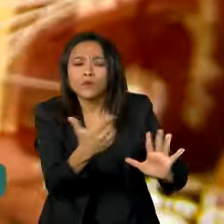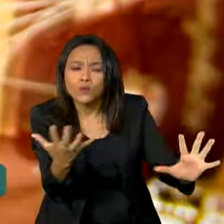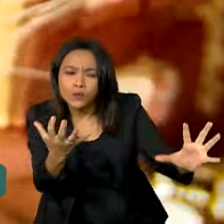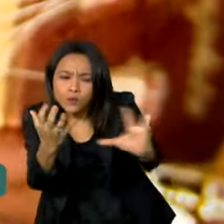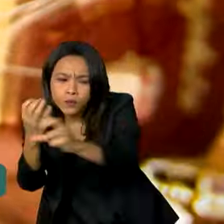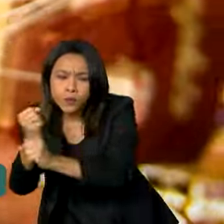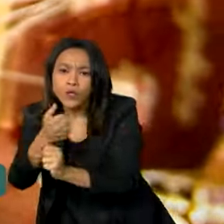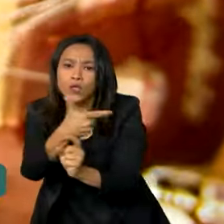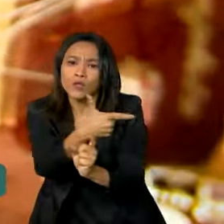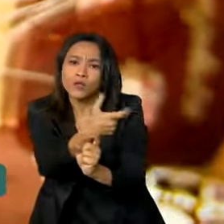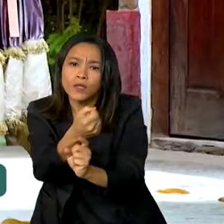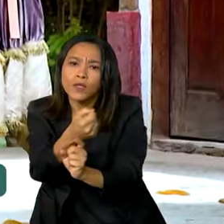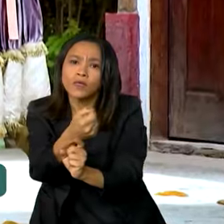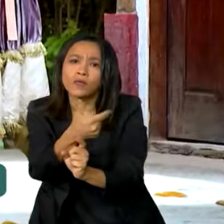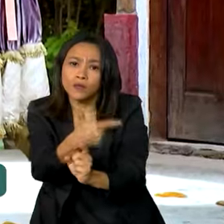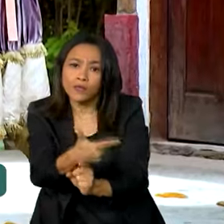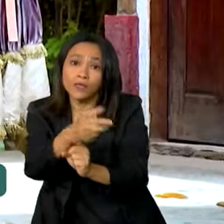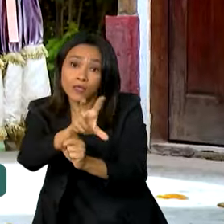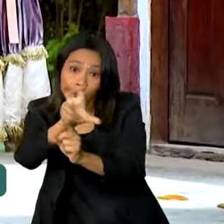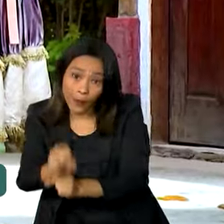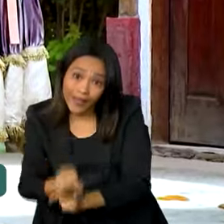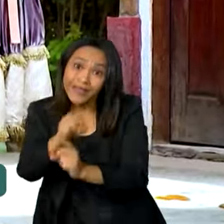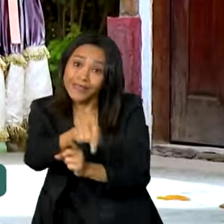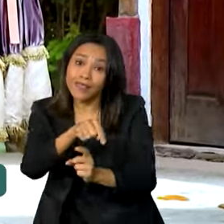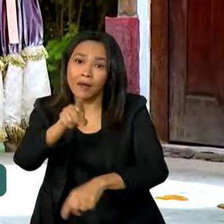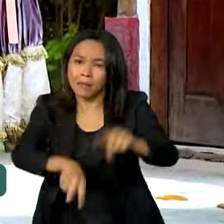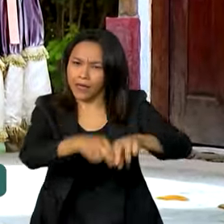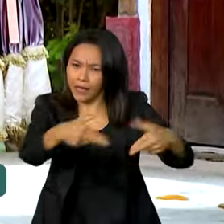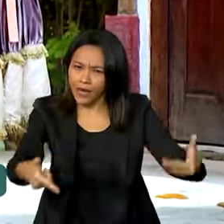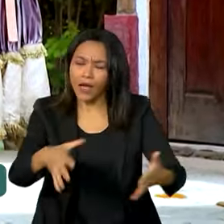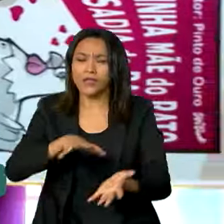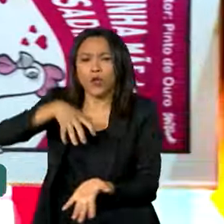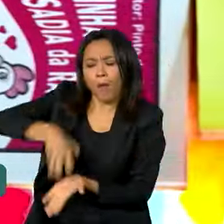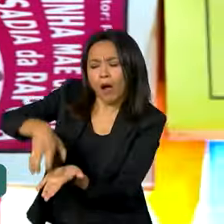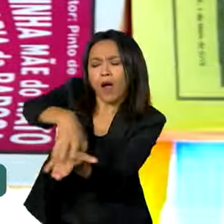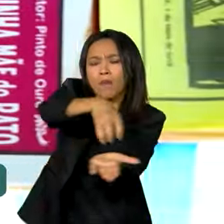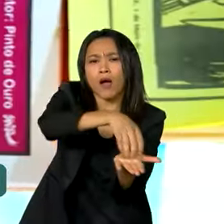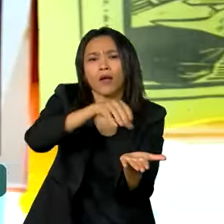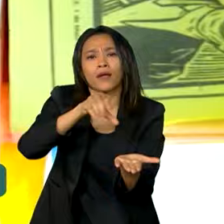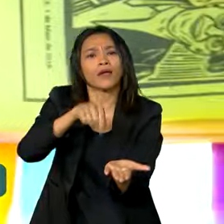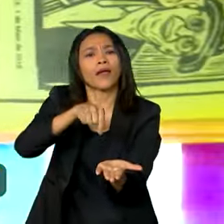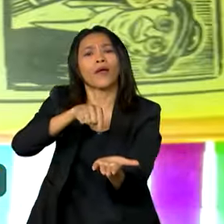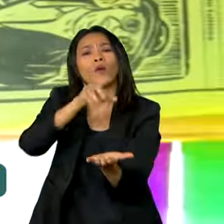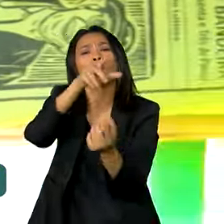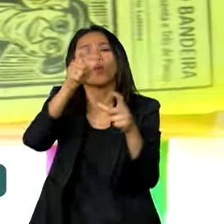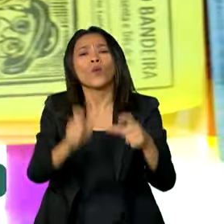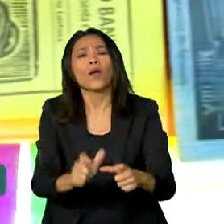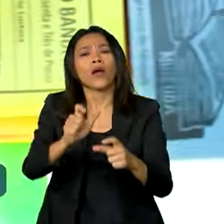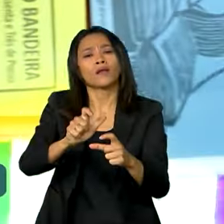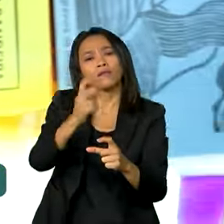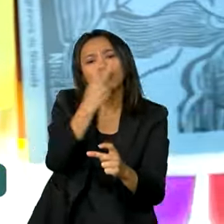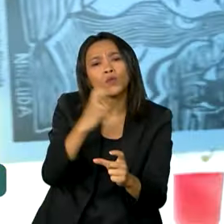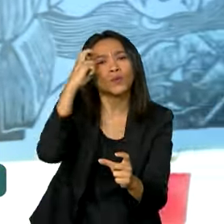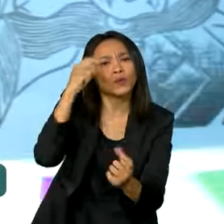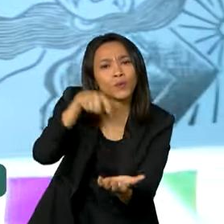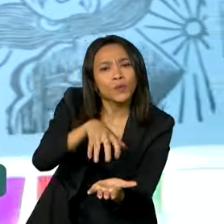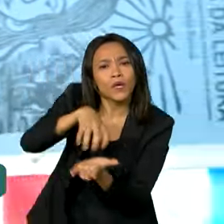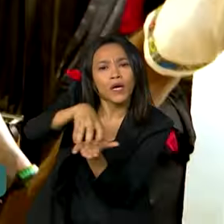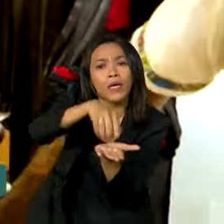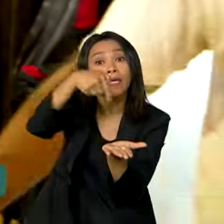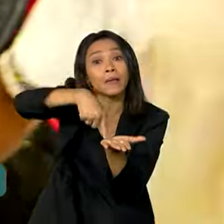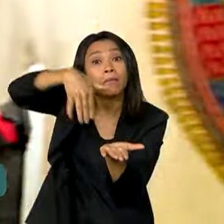equipamentos culturais, os céus da cultura, no interior e nas capitais, nas comunidades que mais